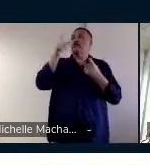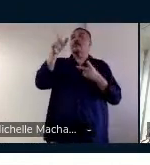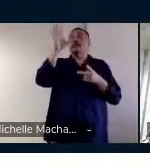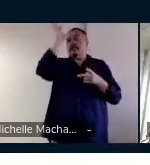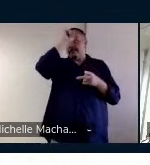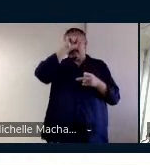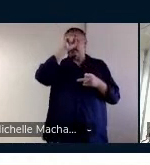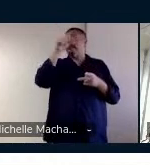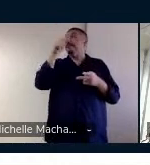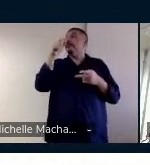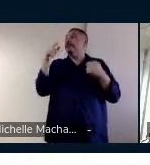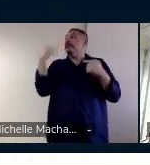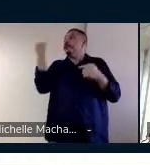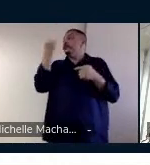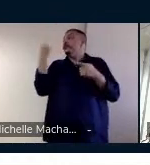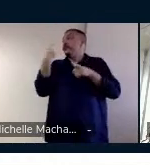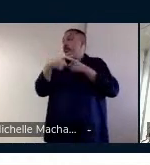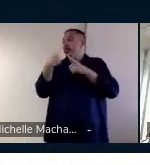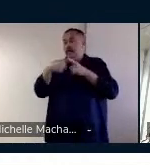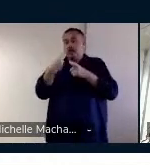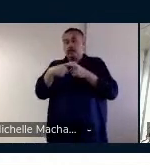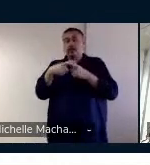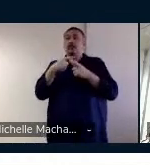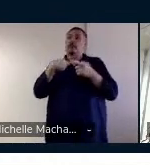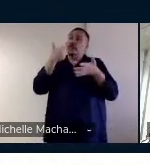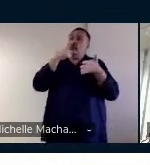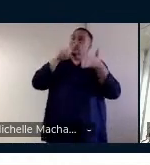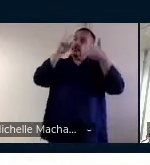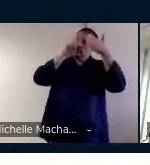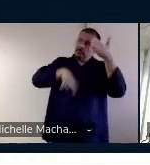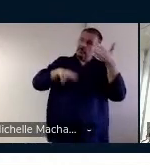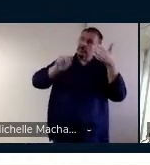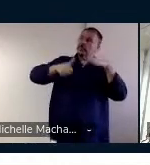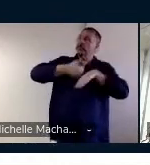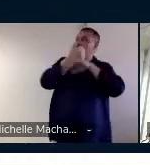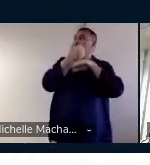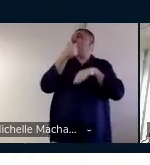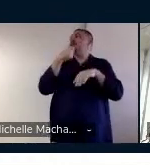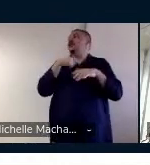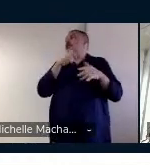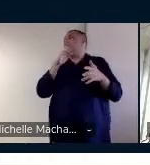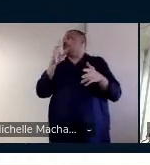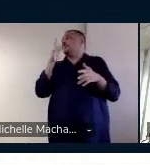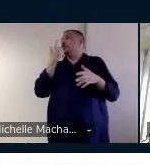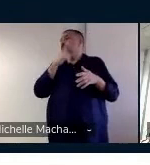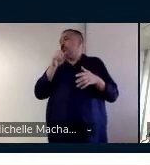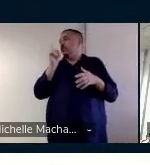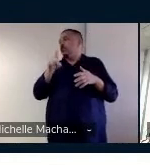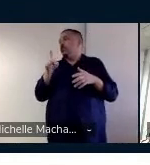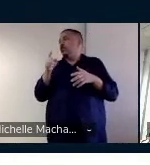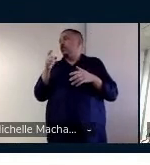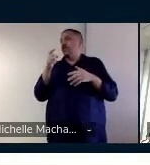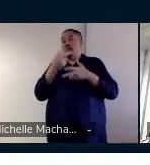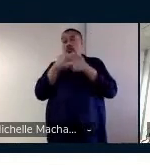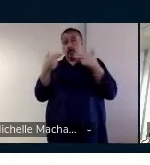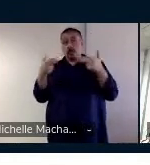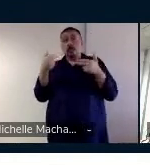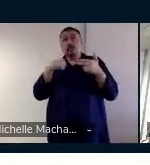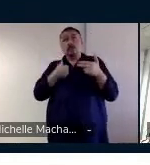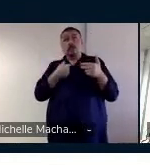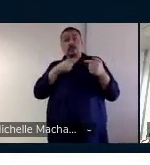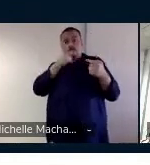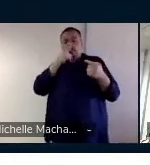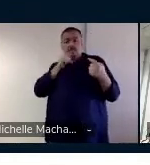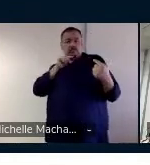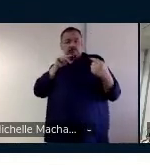importante para quê? Para você conseguir ler melhor textos, para você usar melhor essas palavras. Então, tem que ser uma coisa que faça sentido para o aluno,